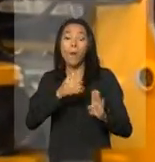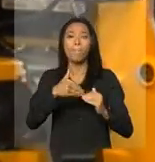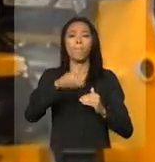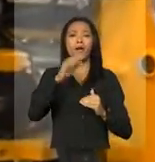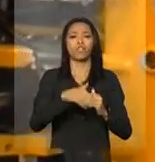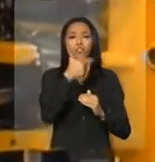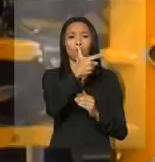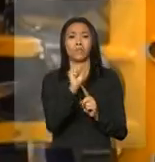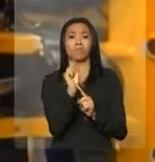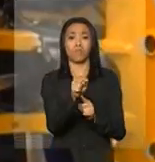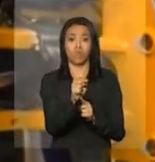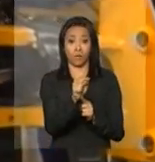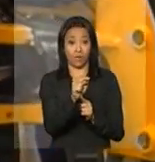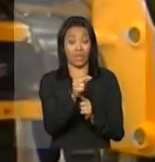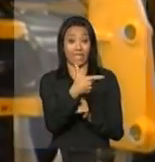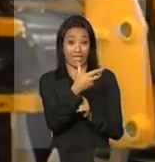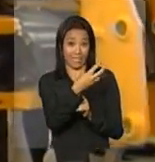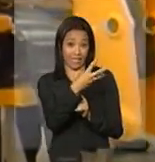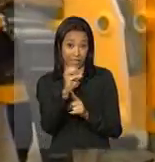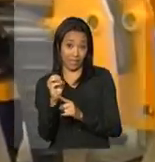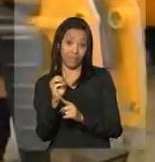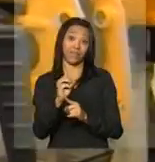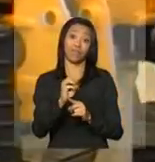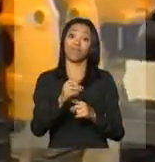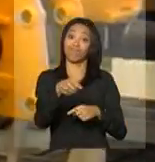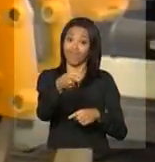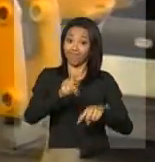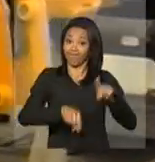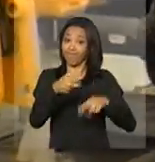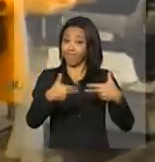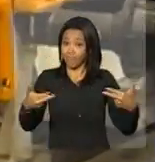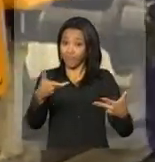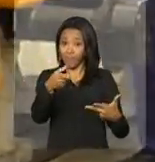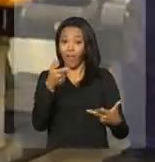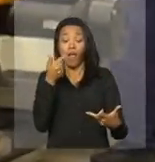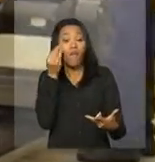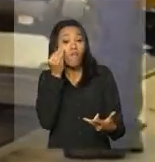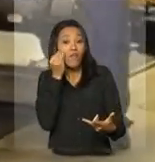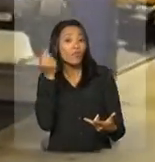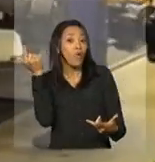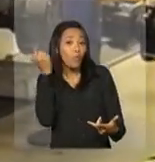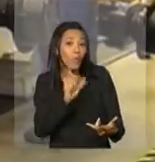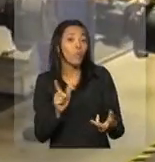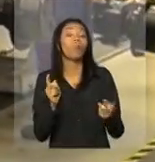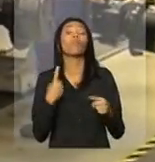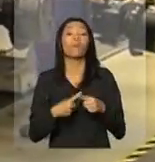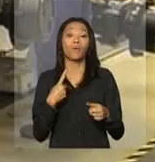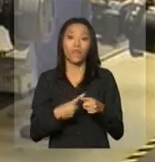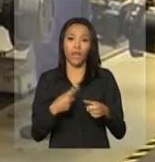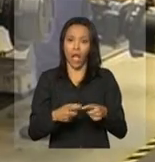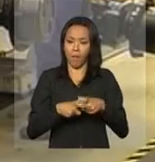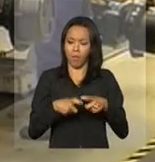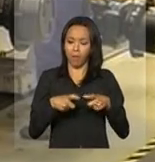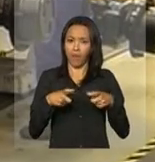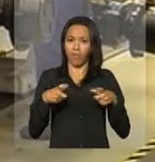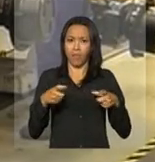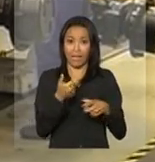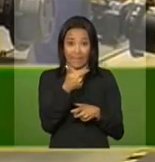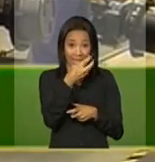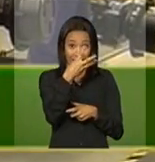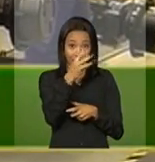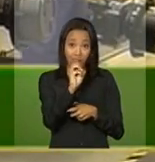.300 máquinas retroescavadeiras como essa. Atender essa demanda só foi possível porque a equipe aumentou cerca de